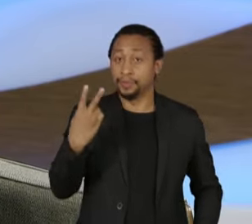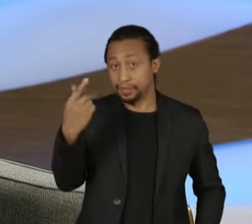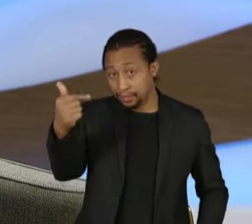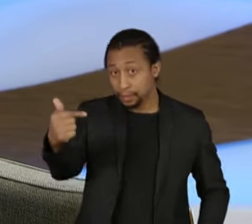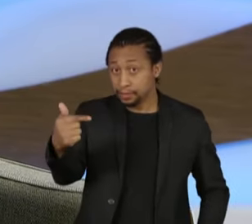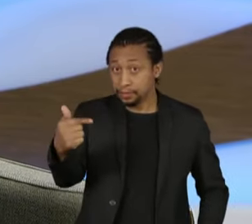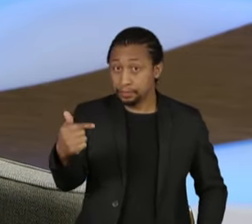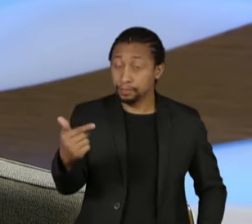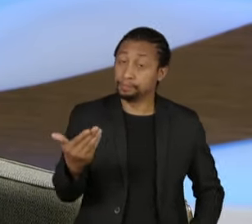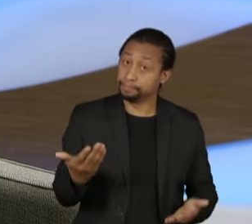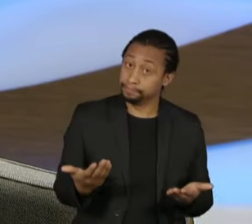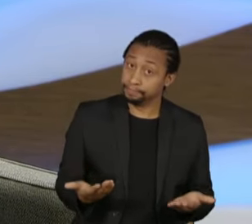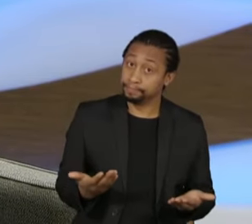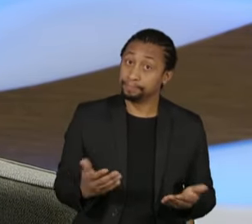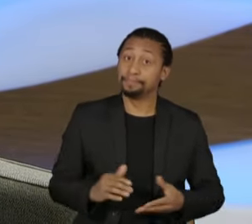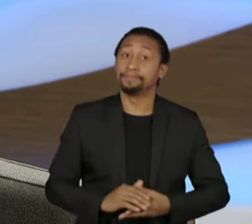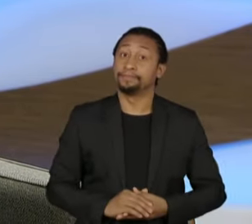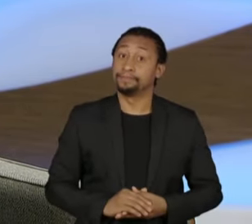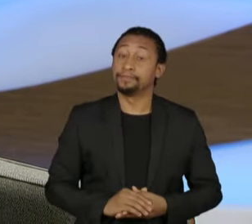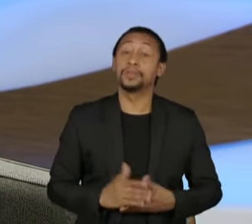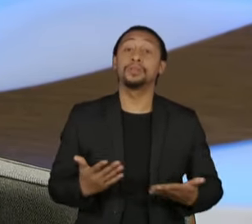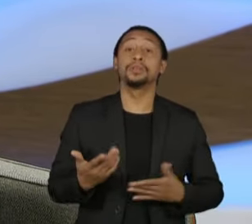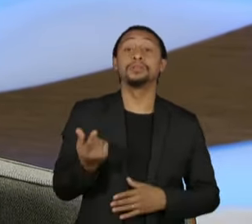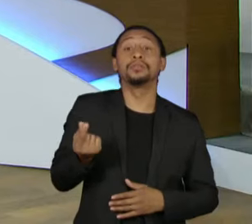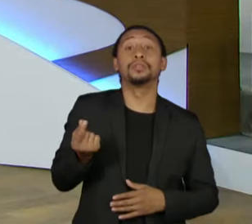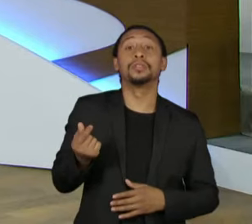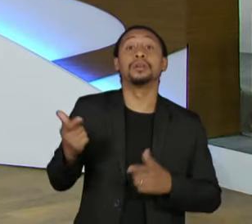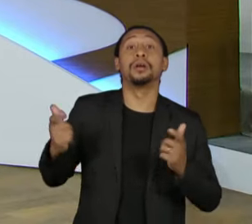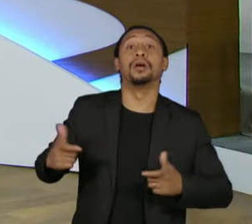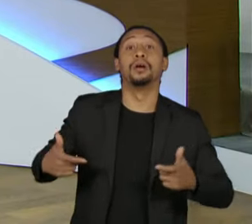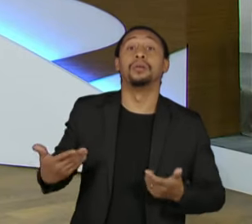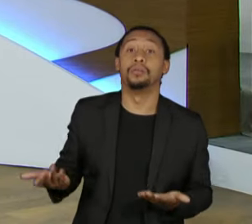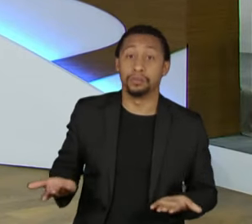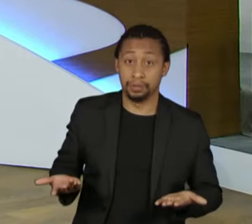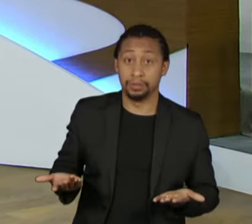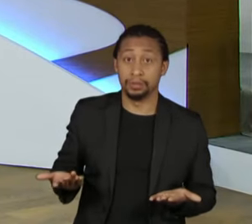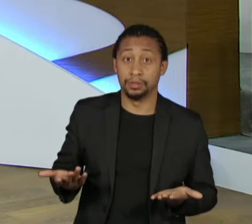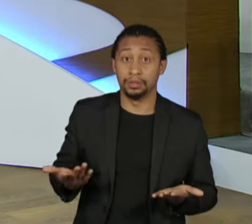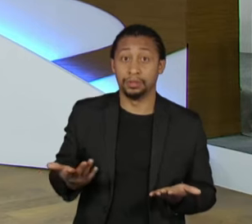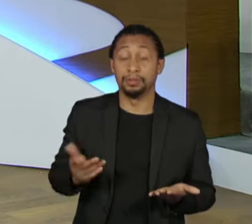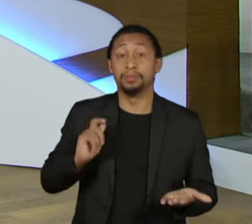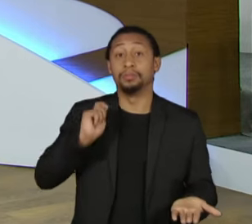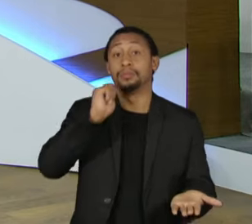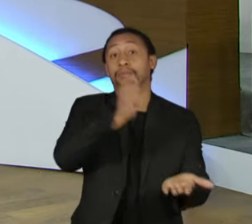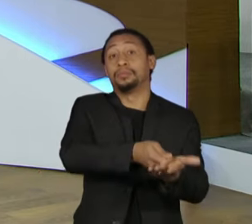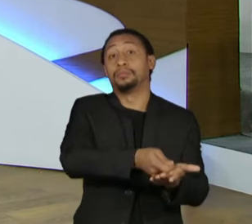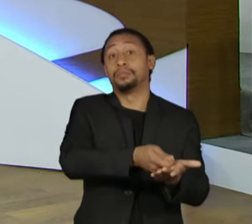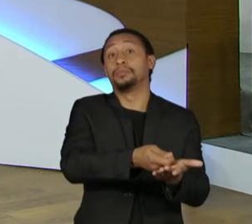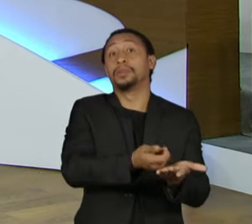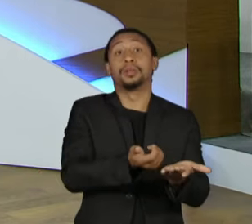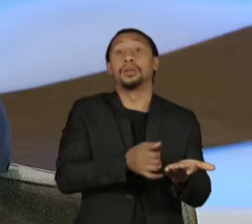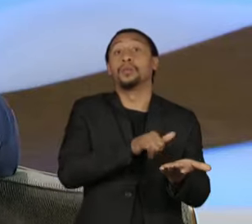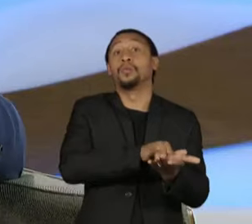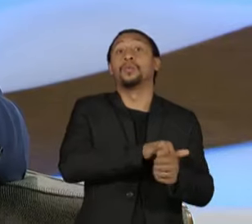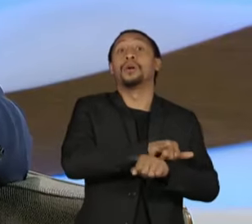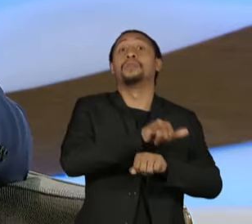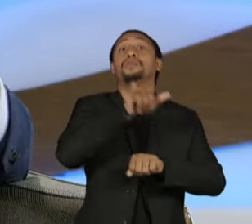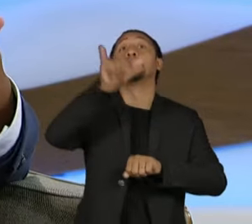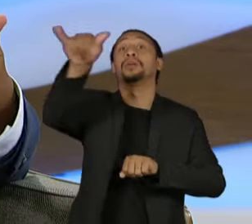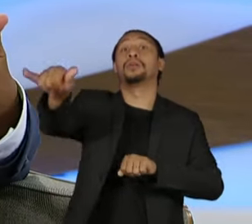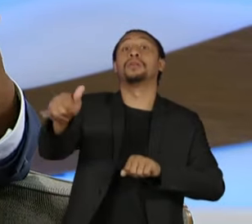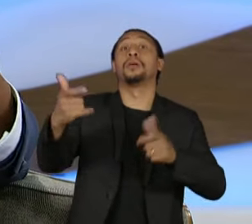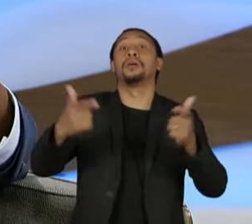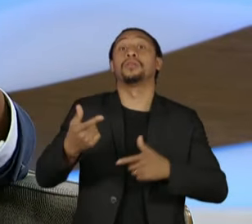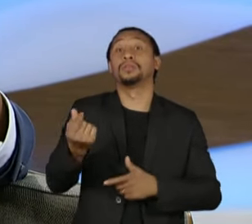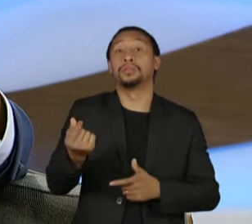cadê o dinheiro para fretar uma aeronave para ir à viagem?